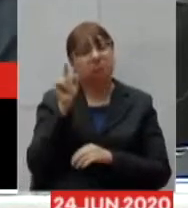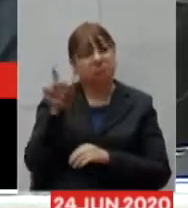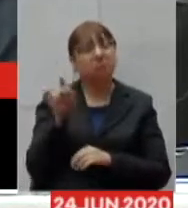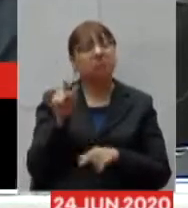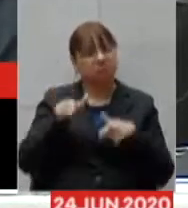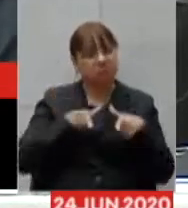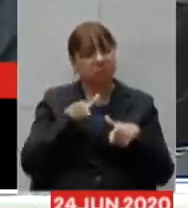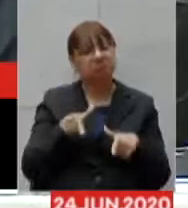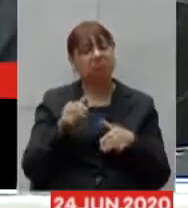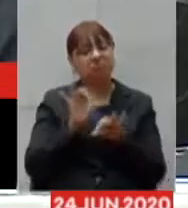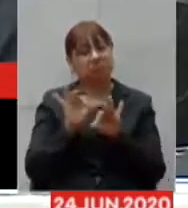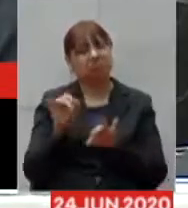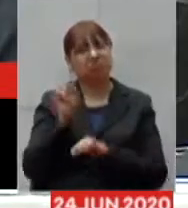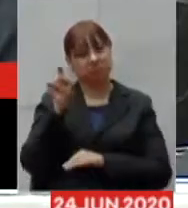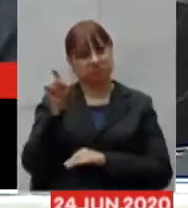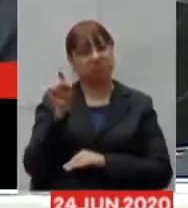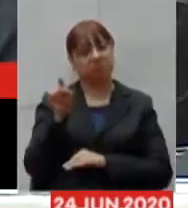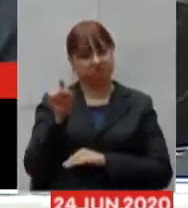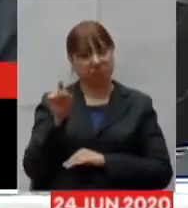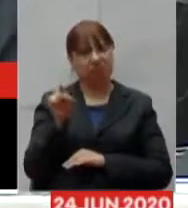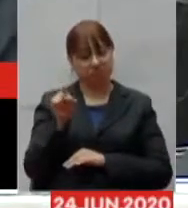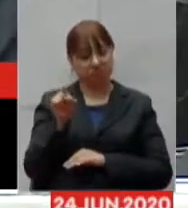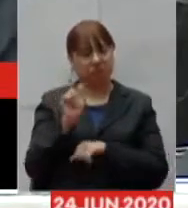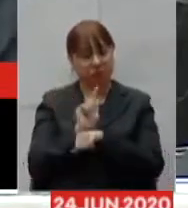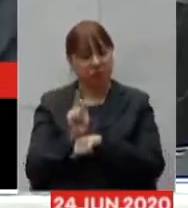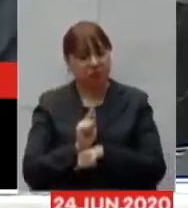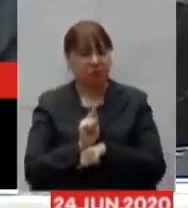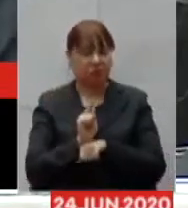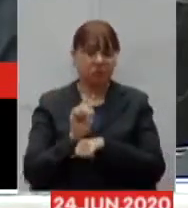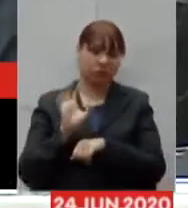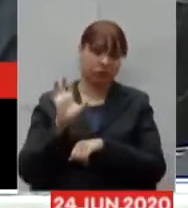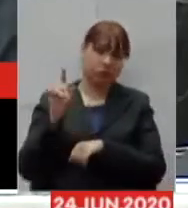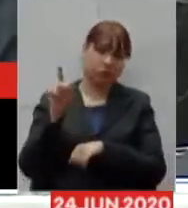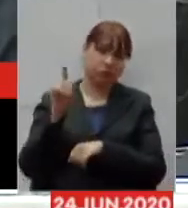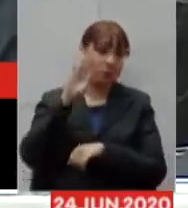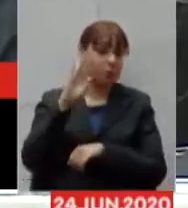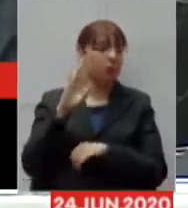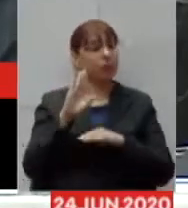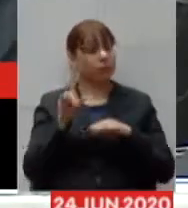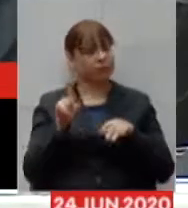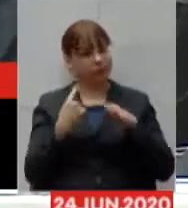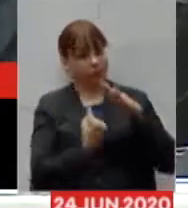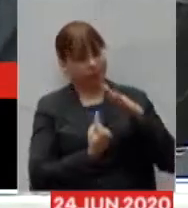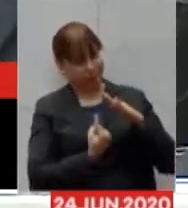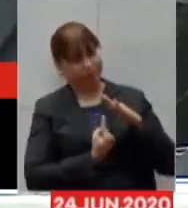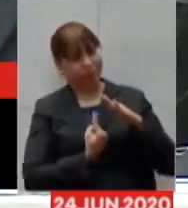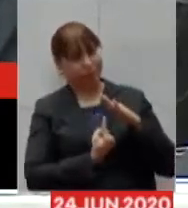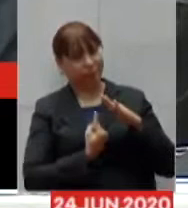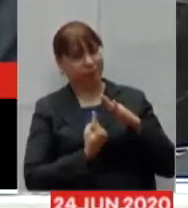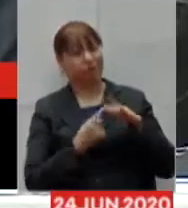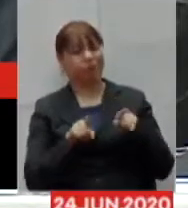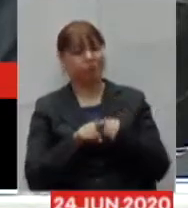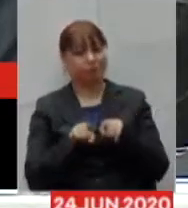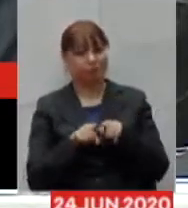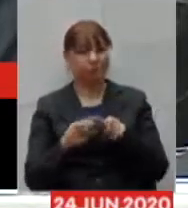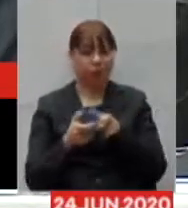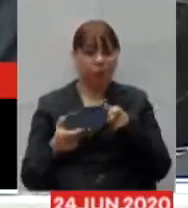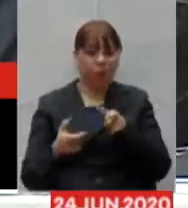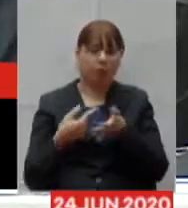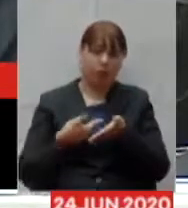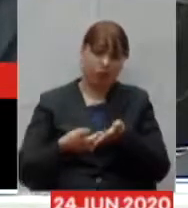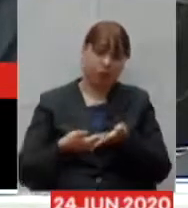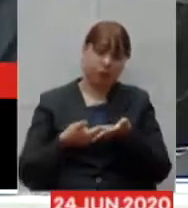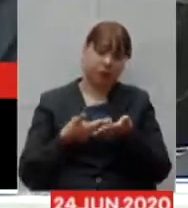trabalho que está sendo feito pelas gestores locais principalmente no isolamento e também na ampliação de leitos que nós